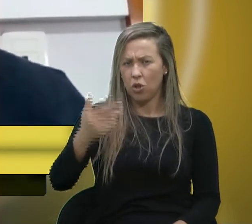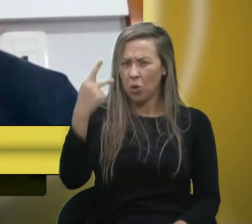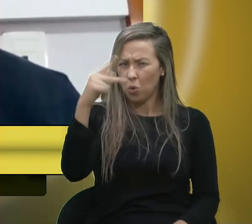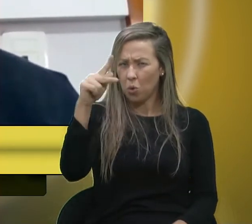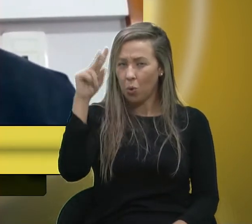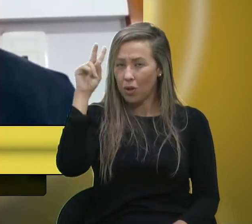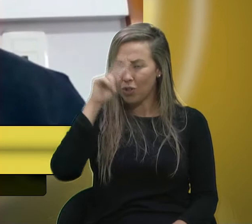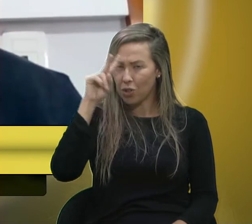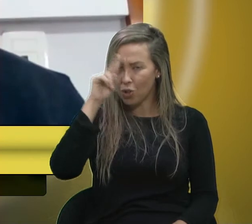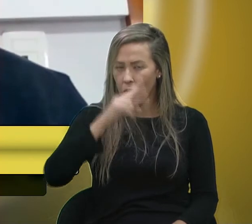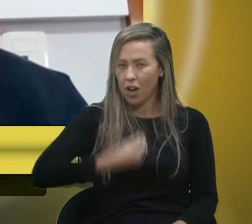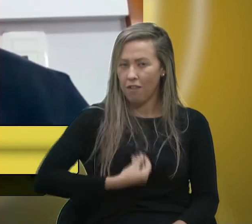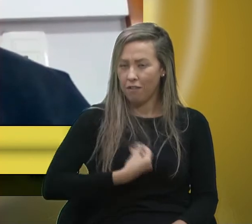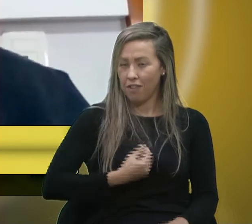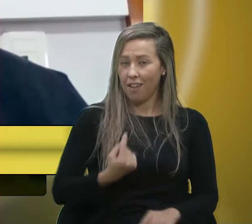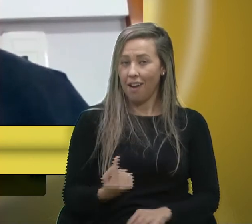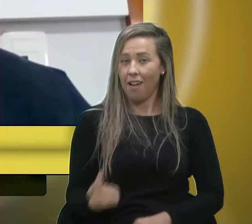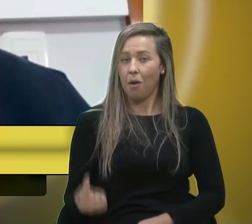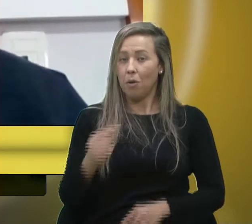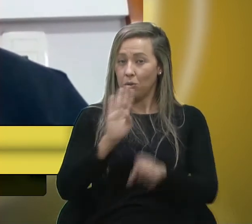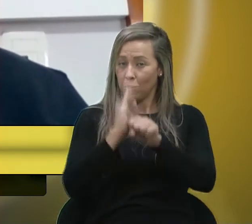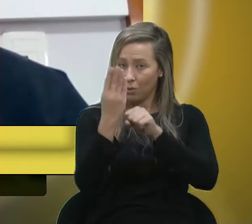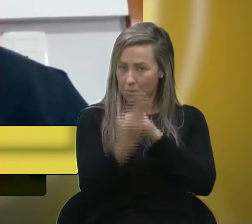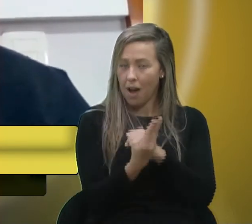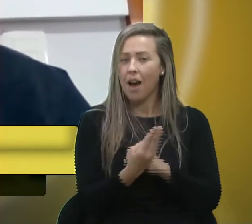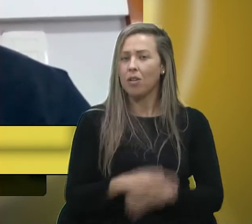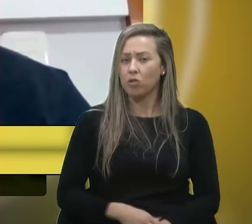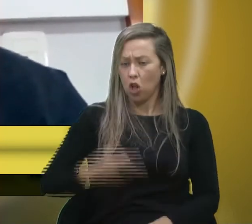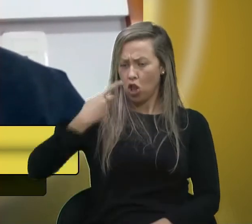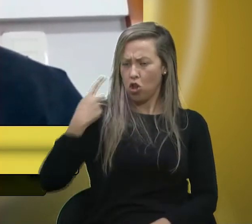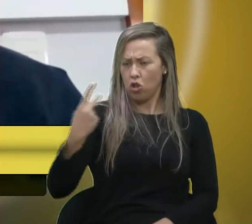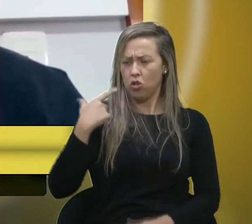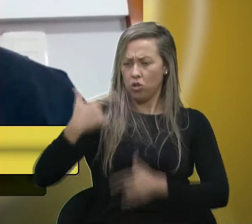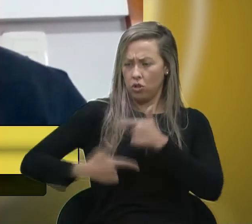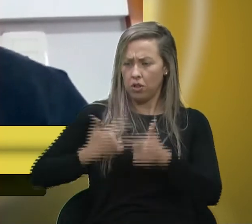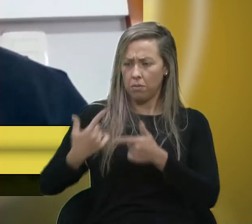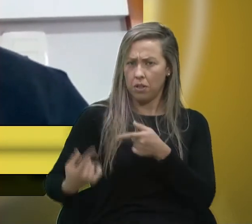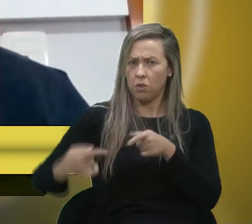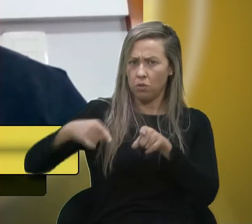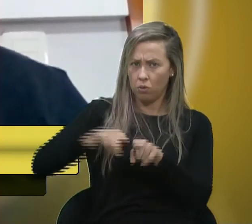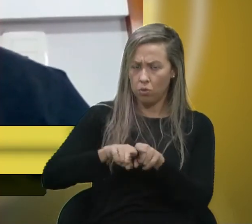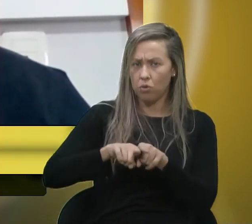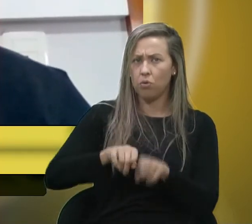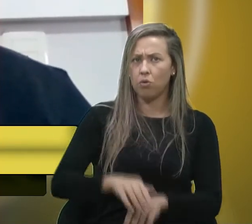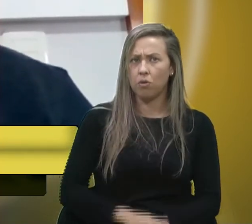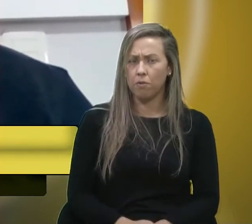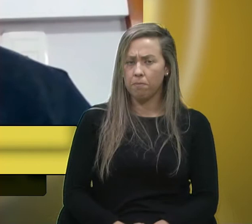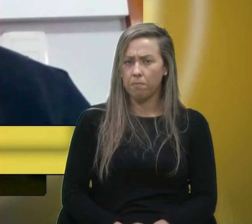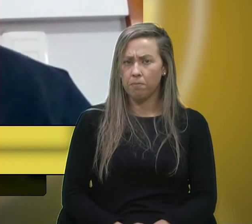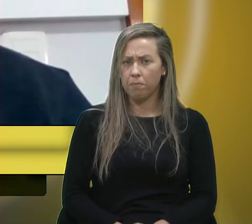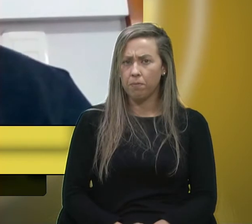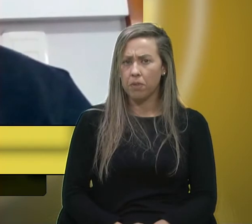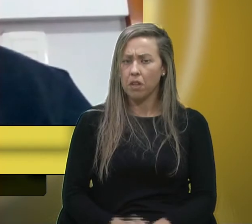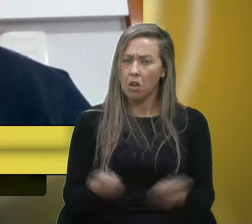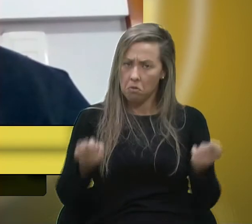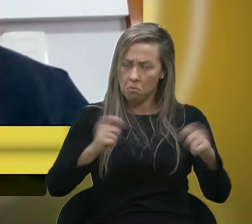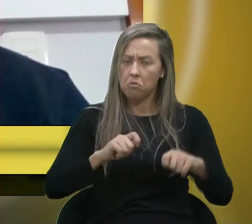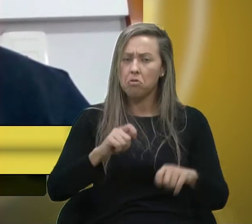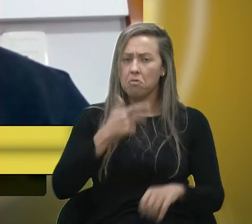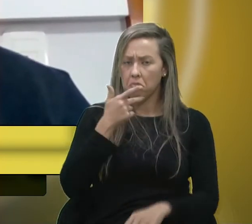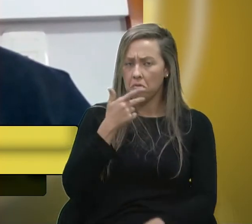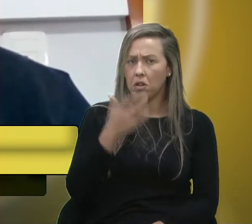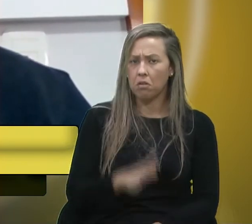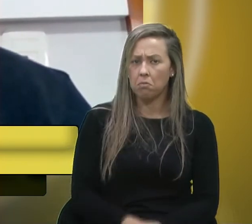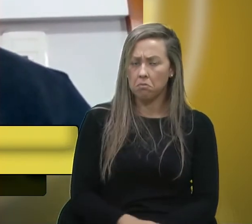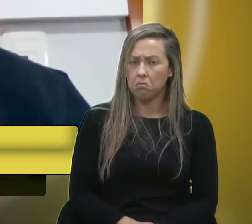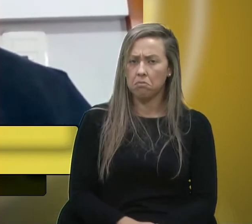do seu trabalho que o senhor fez no interior, e a gente estava no governo junto, ali no governo Alceu, e posso lembrar que, eu